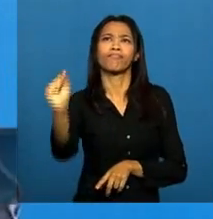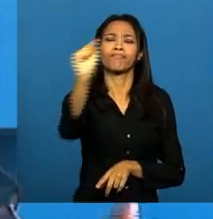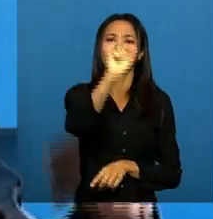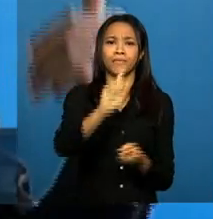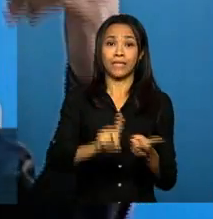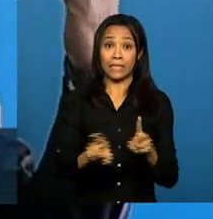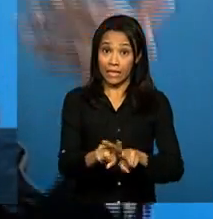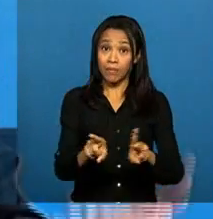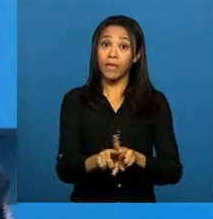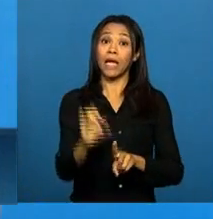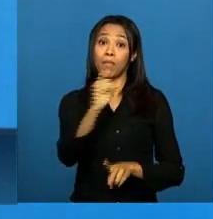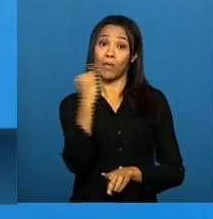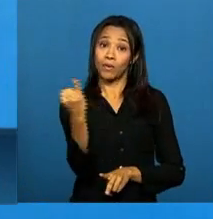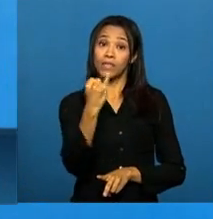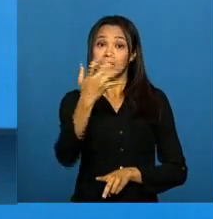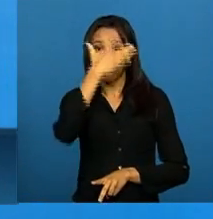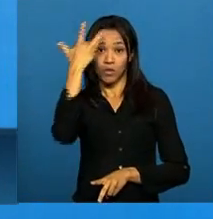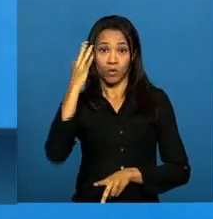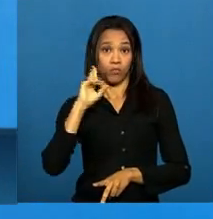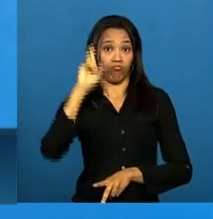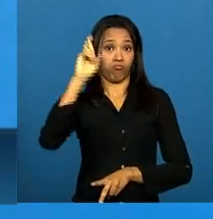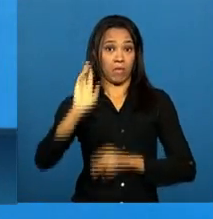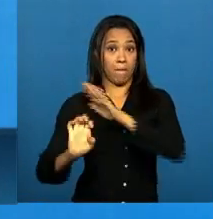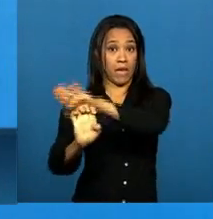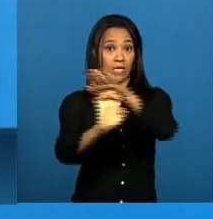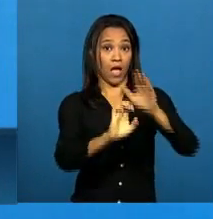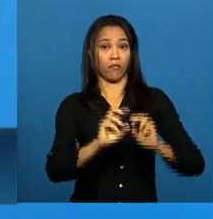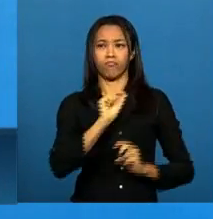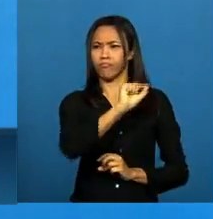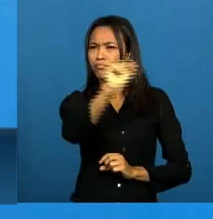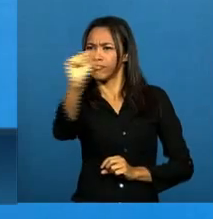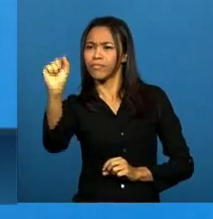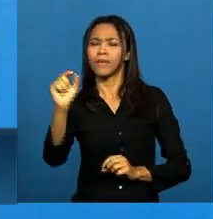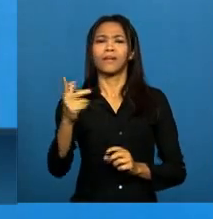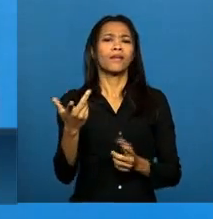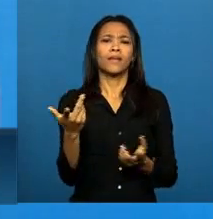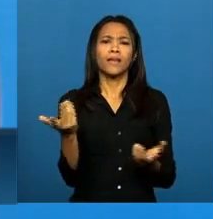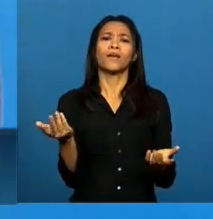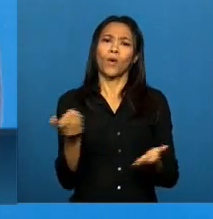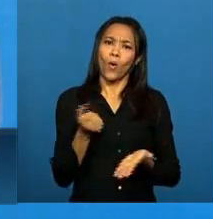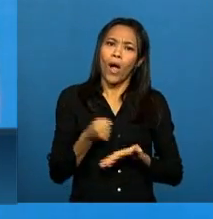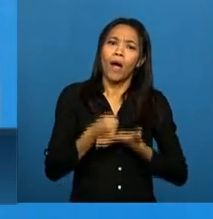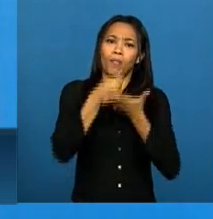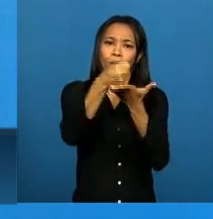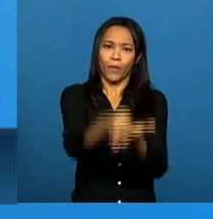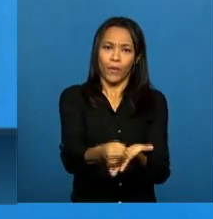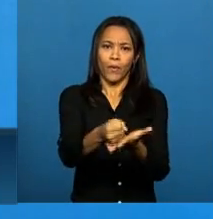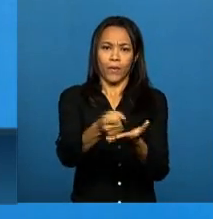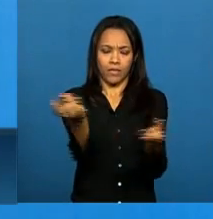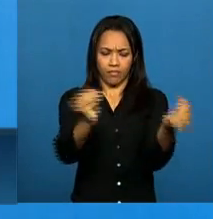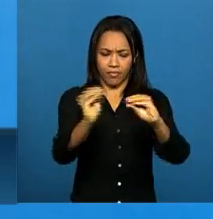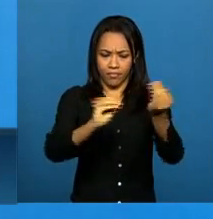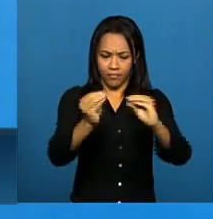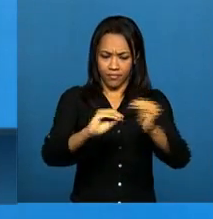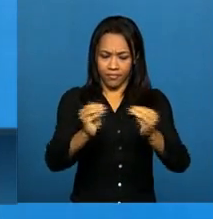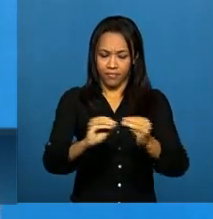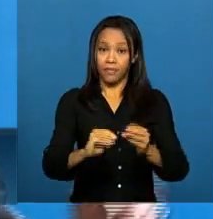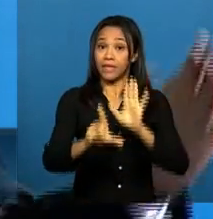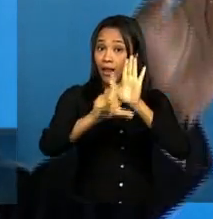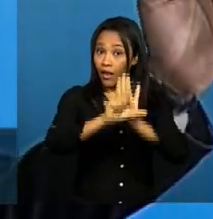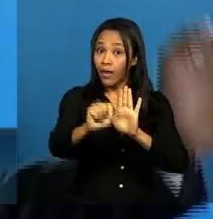do meio empresarial, da sociedade civil organizada para a construção do projeto do Marco Civil na internet.